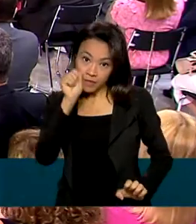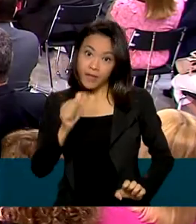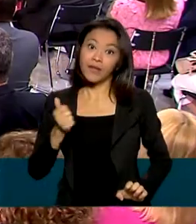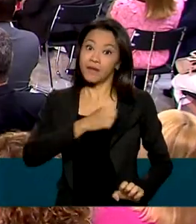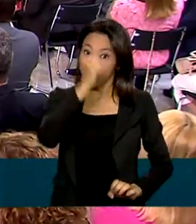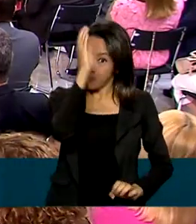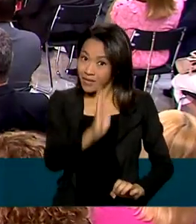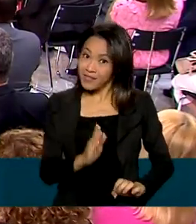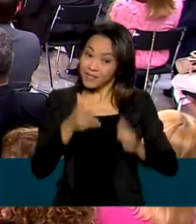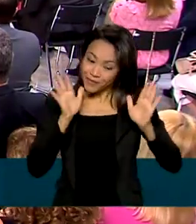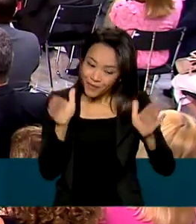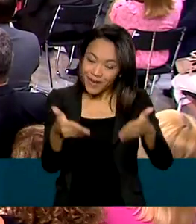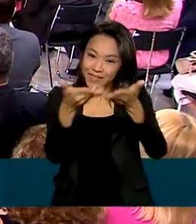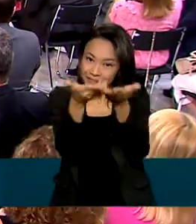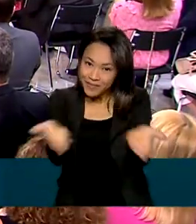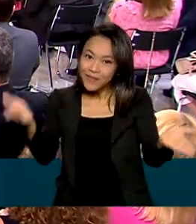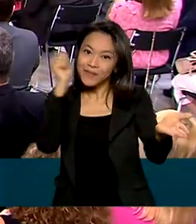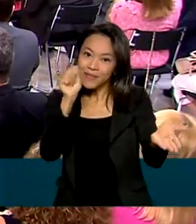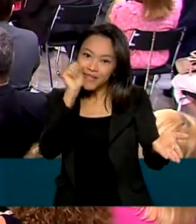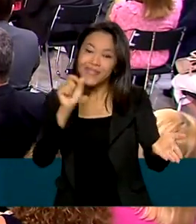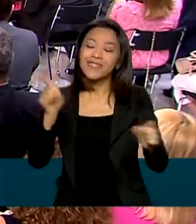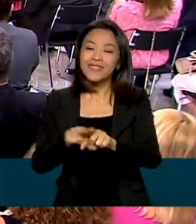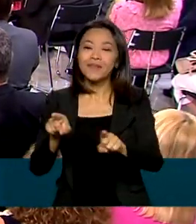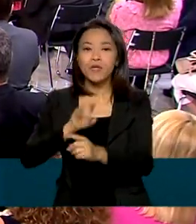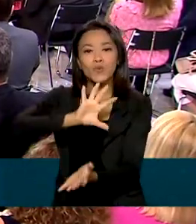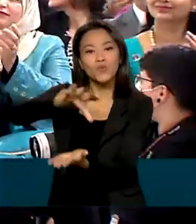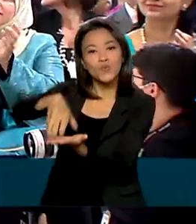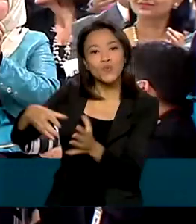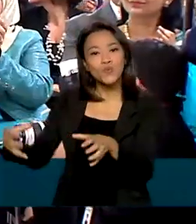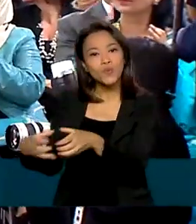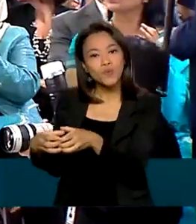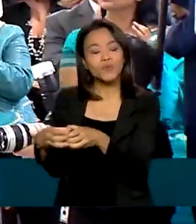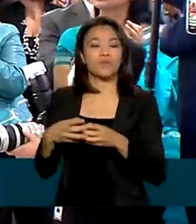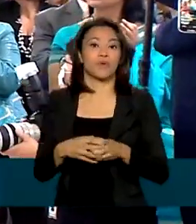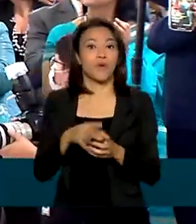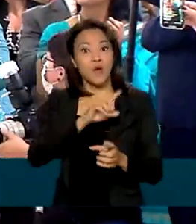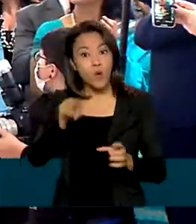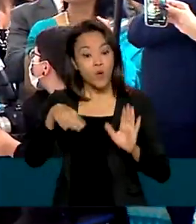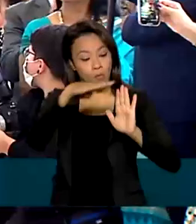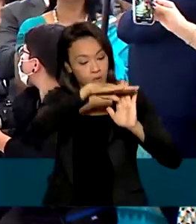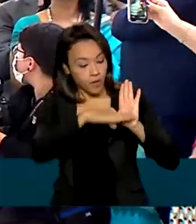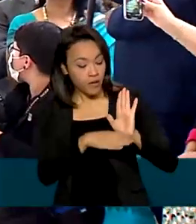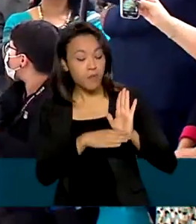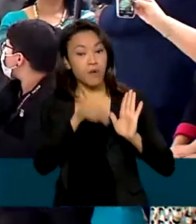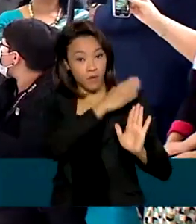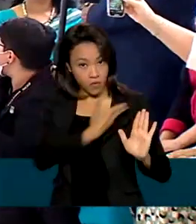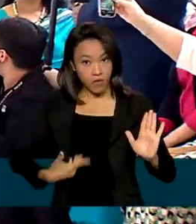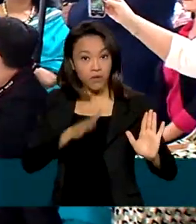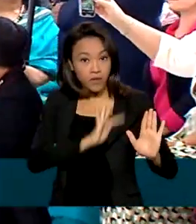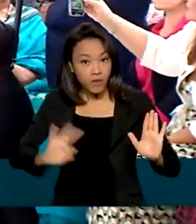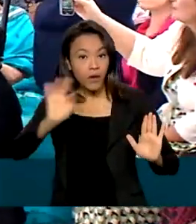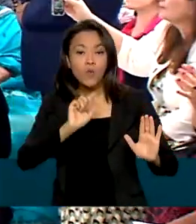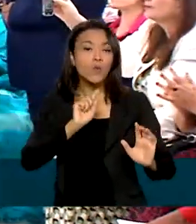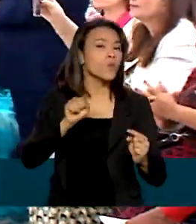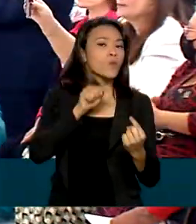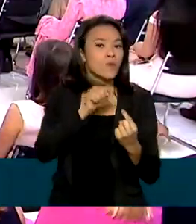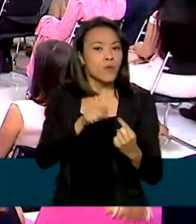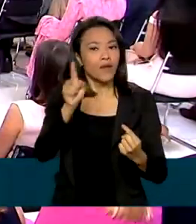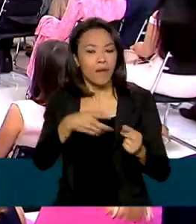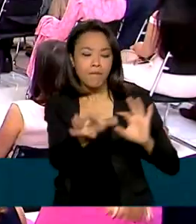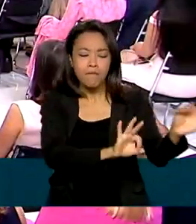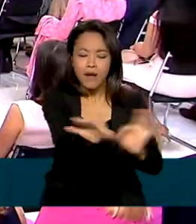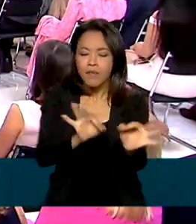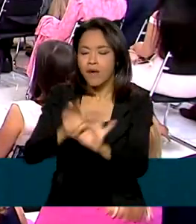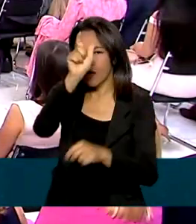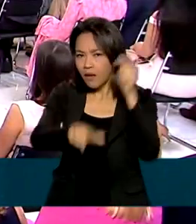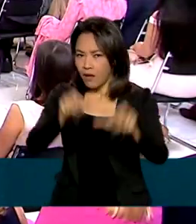Brasil para Elas e o Comitê de Empreendedorismo Feminino. Com o programa, o governo federal pretende preparar as mulheres